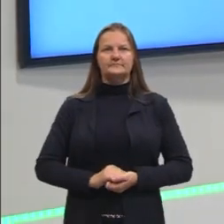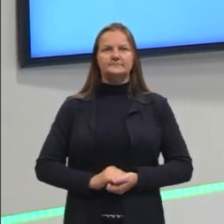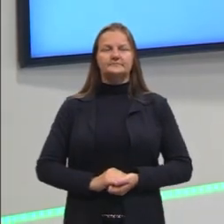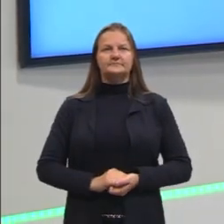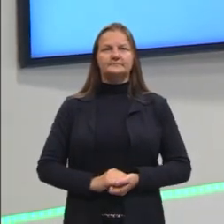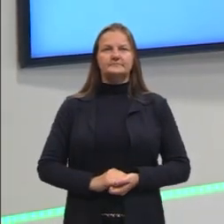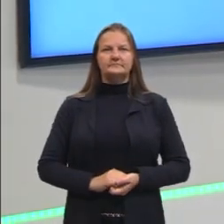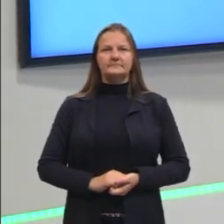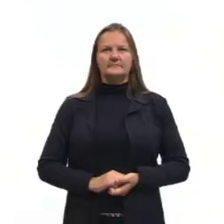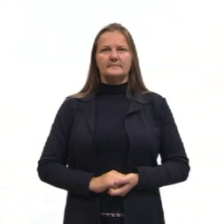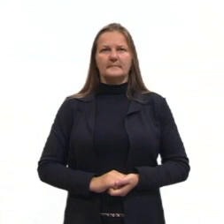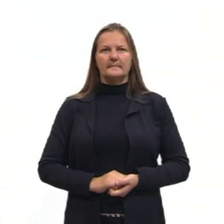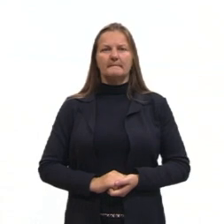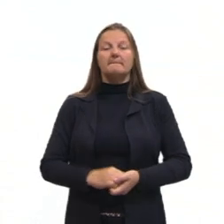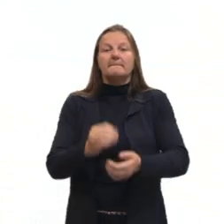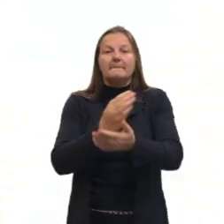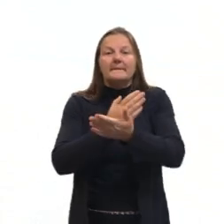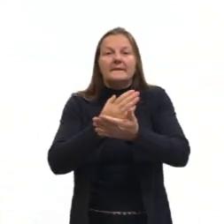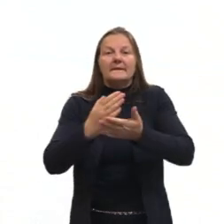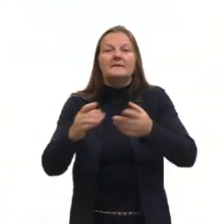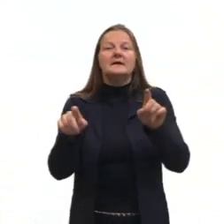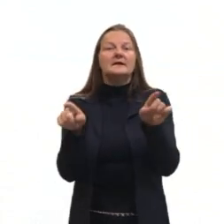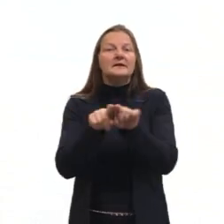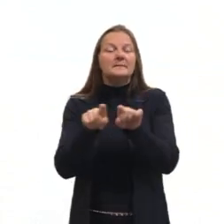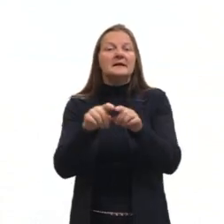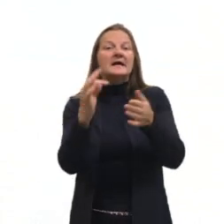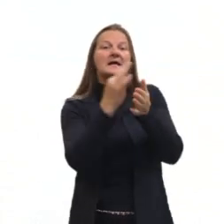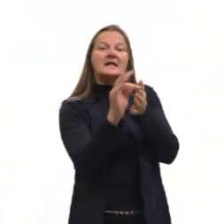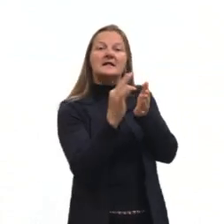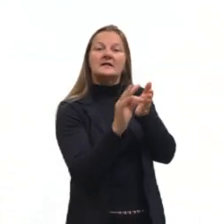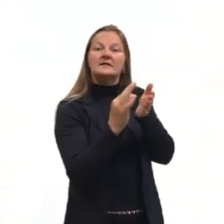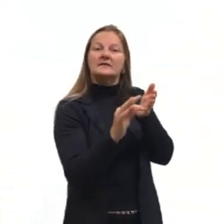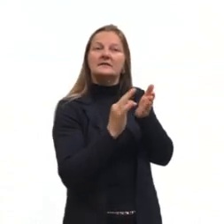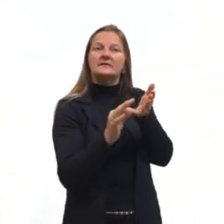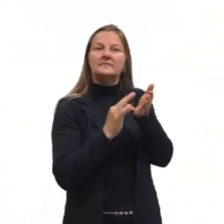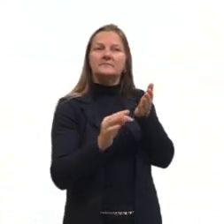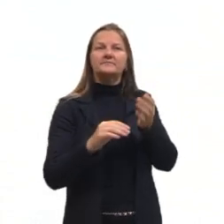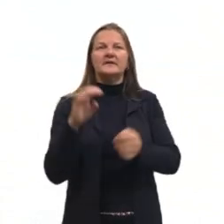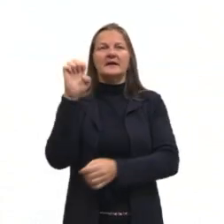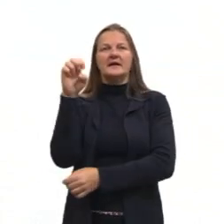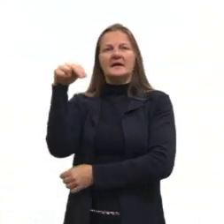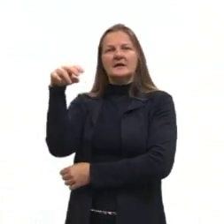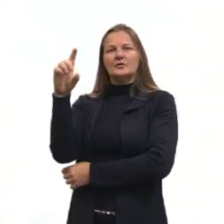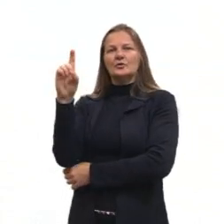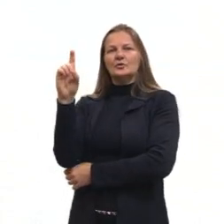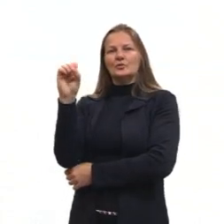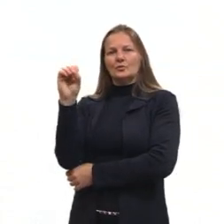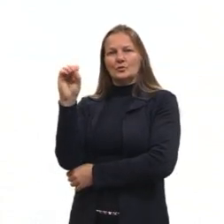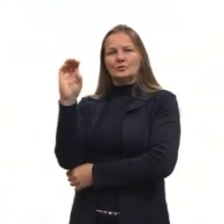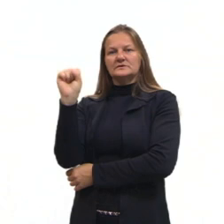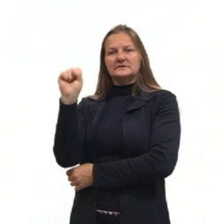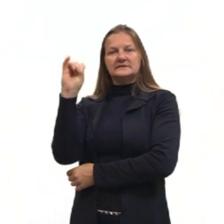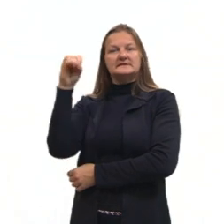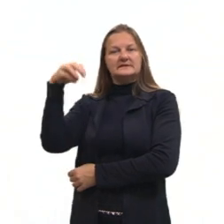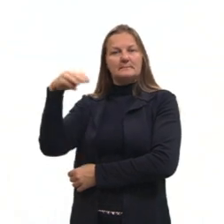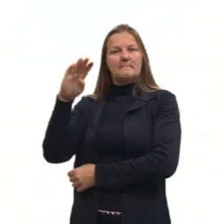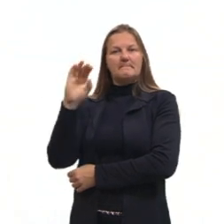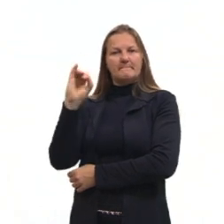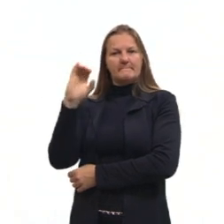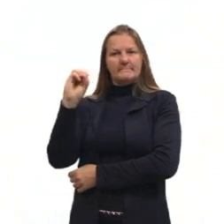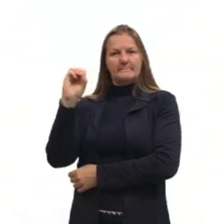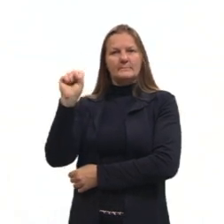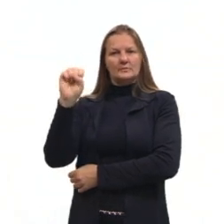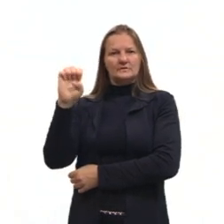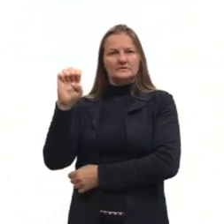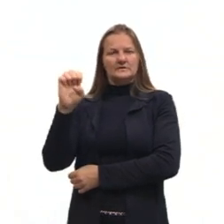Bom, eu vou começar falando também sobre a teoria da endossimbiose. Ela foi bem popularizada através